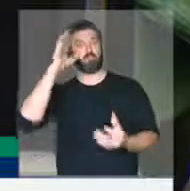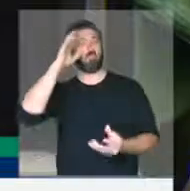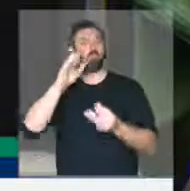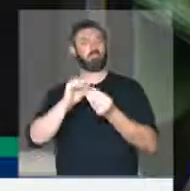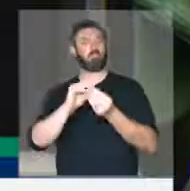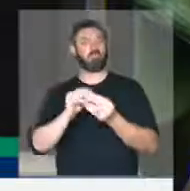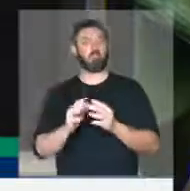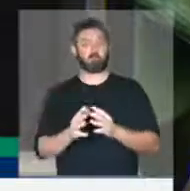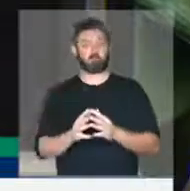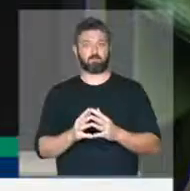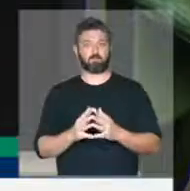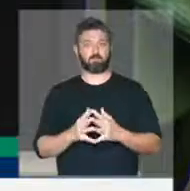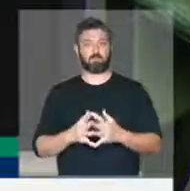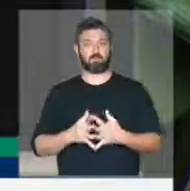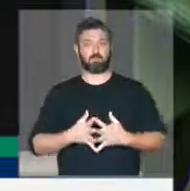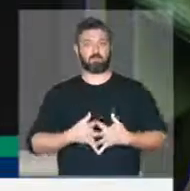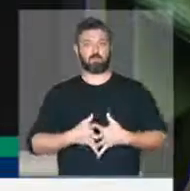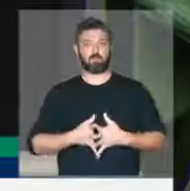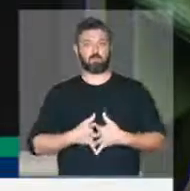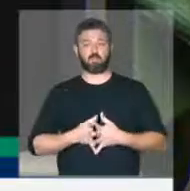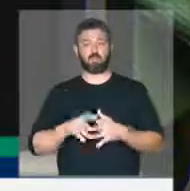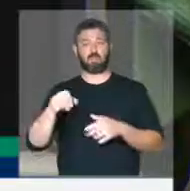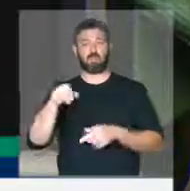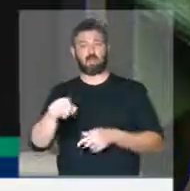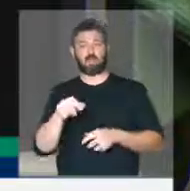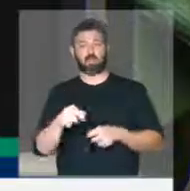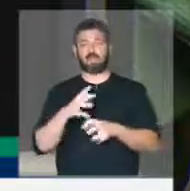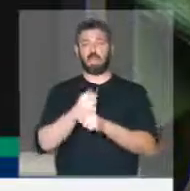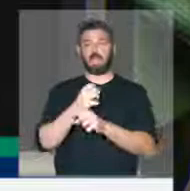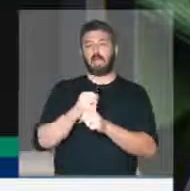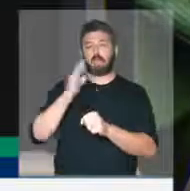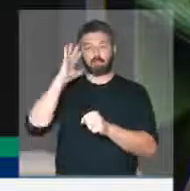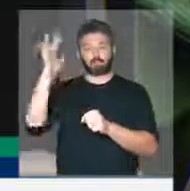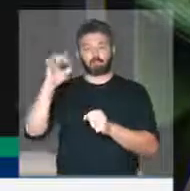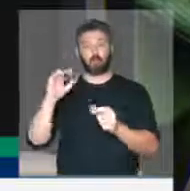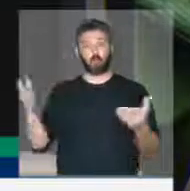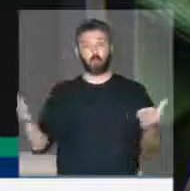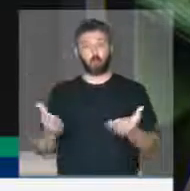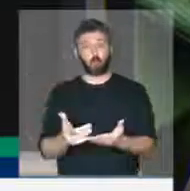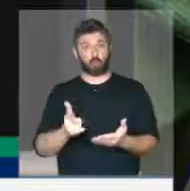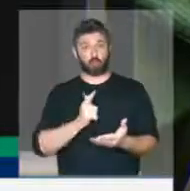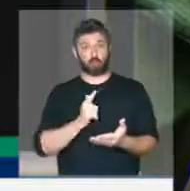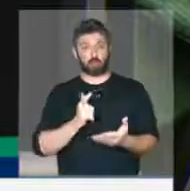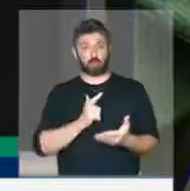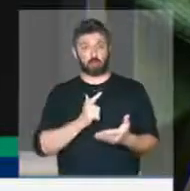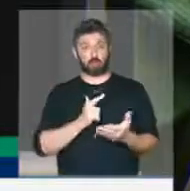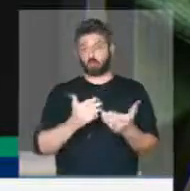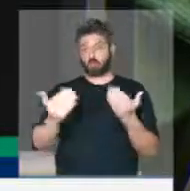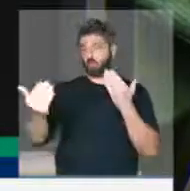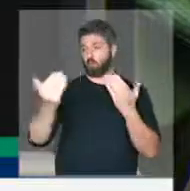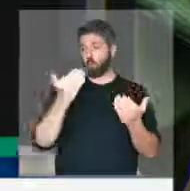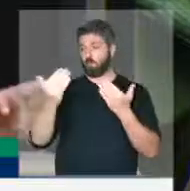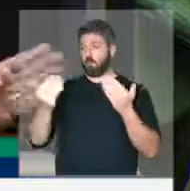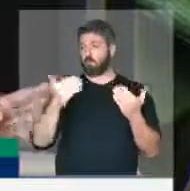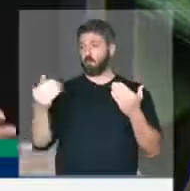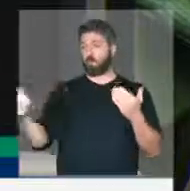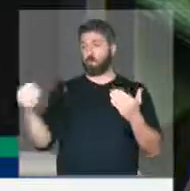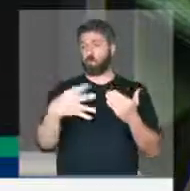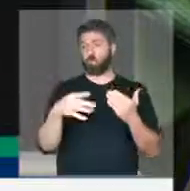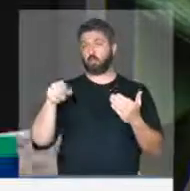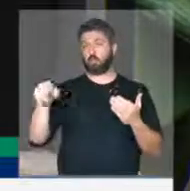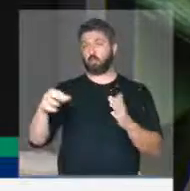na extensão essas simulações da situação vigente hoje e como será